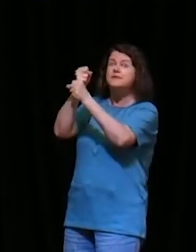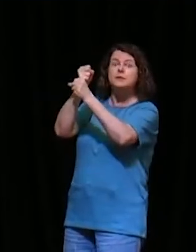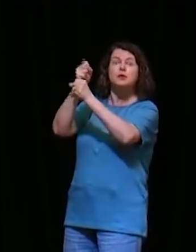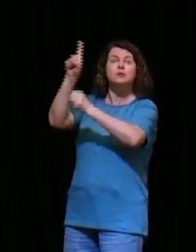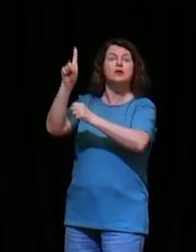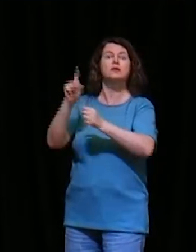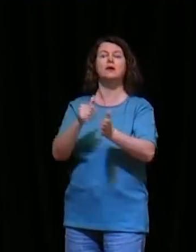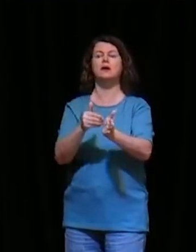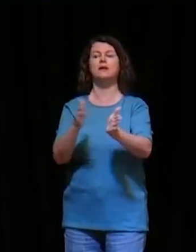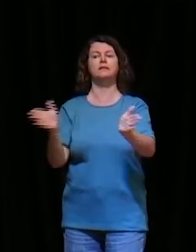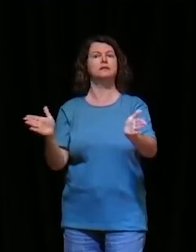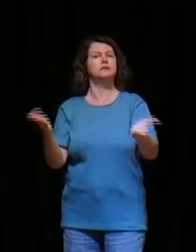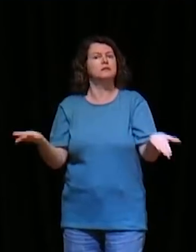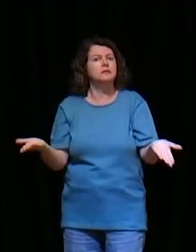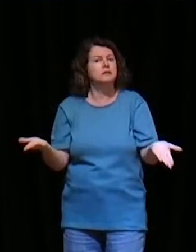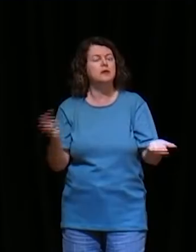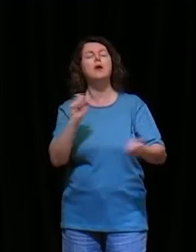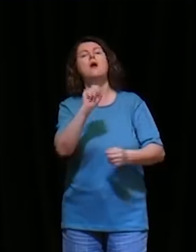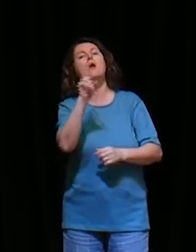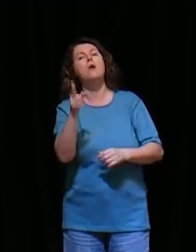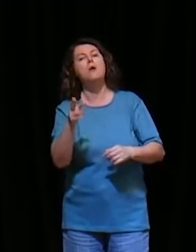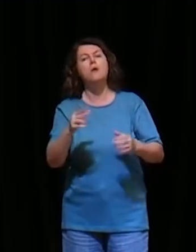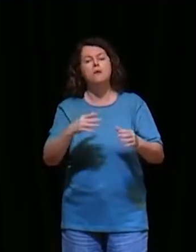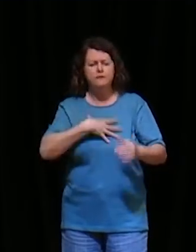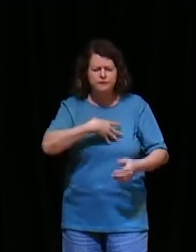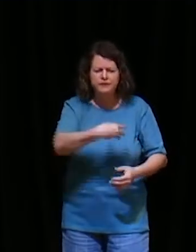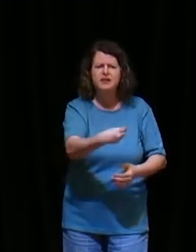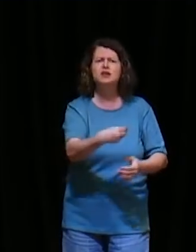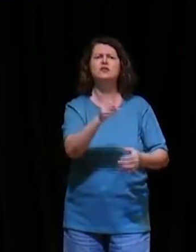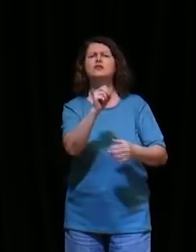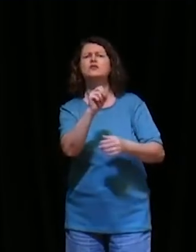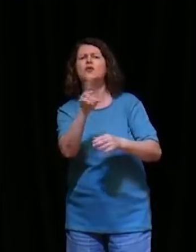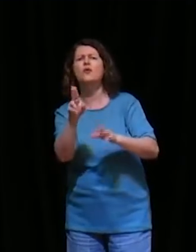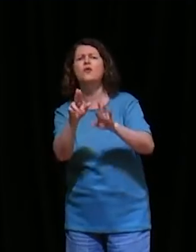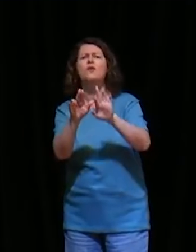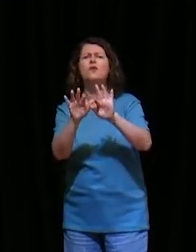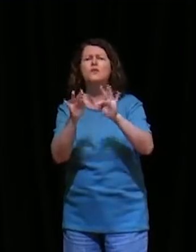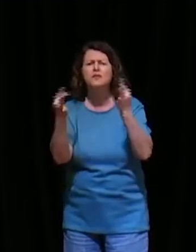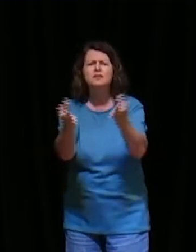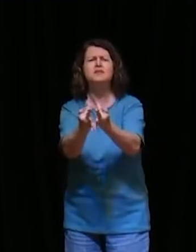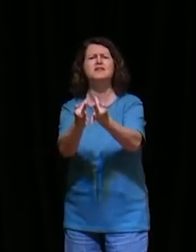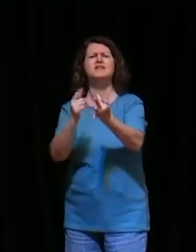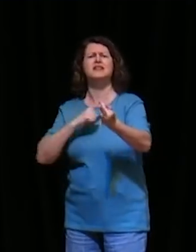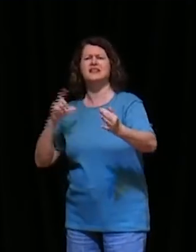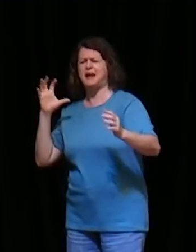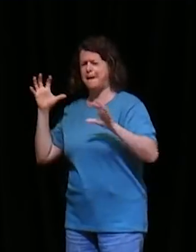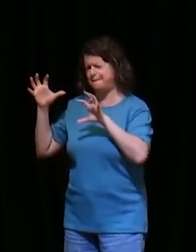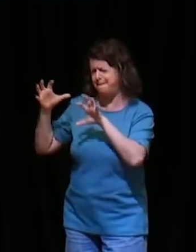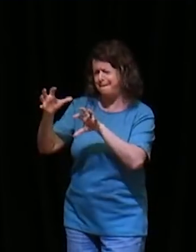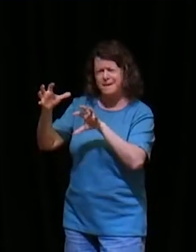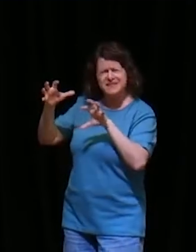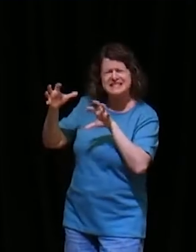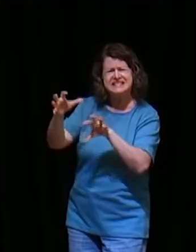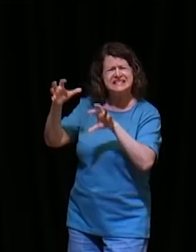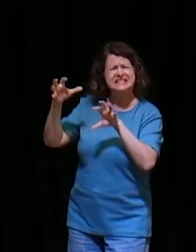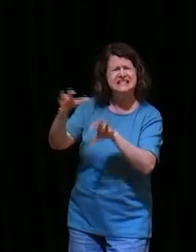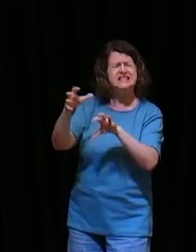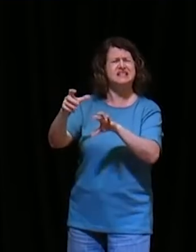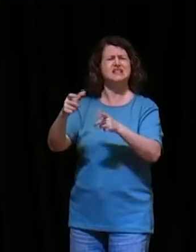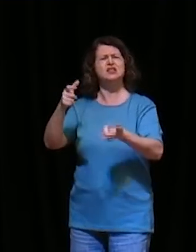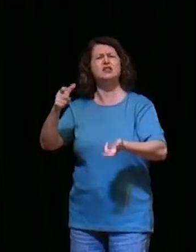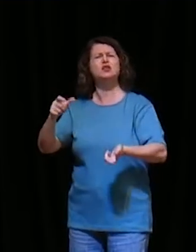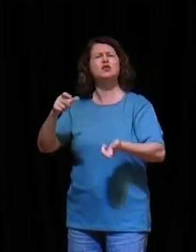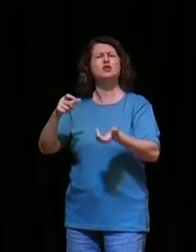filhos, de famílias que estão sendo atacadas de uma maneira assim,